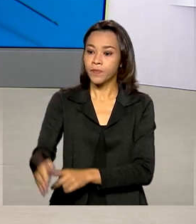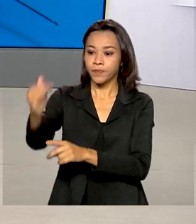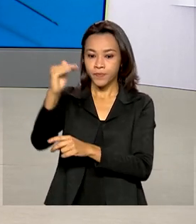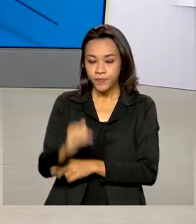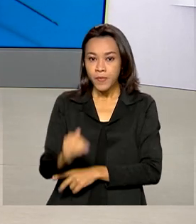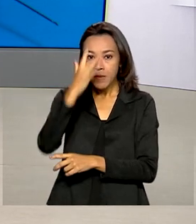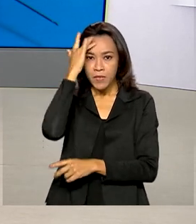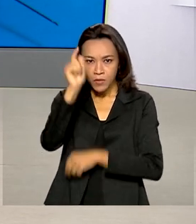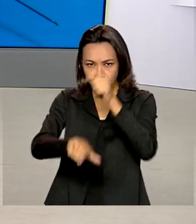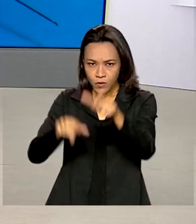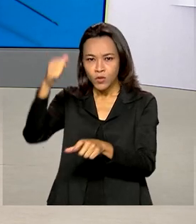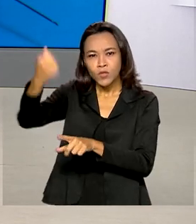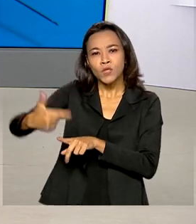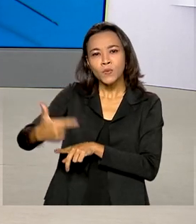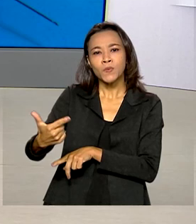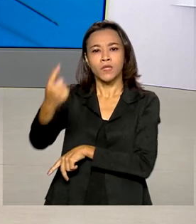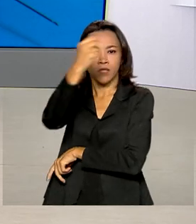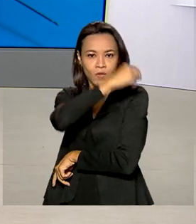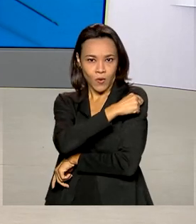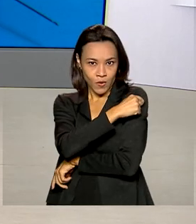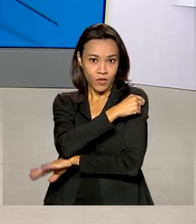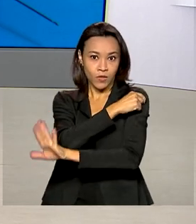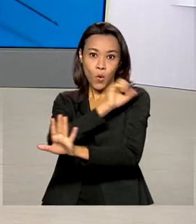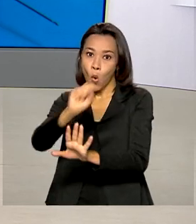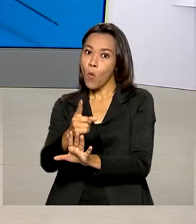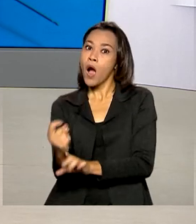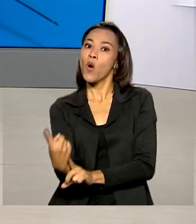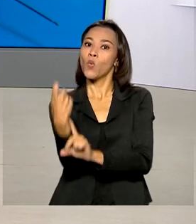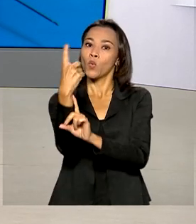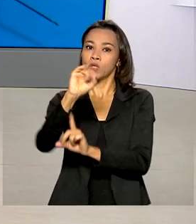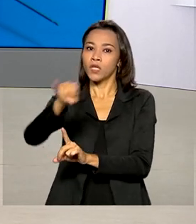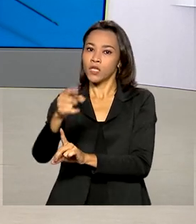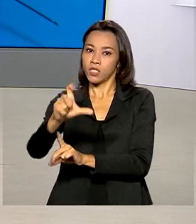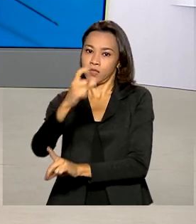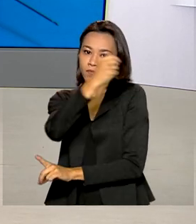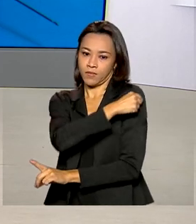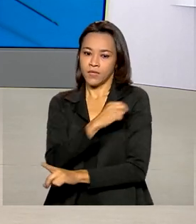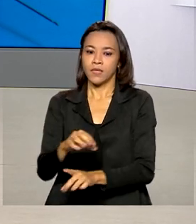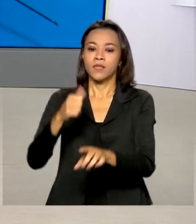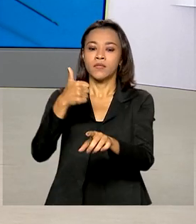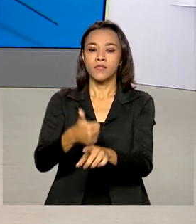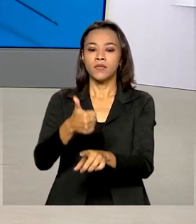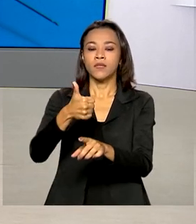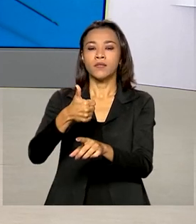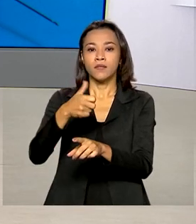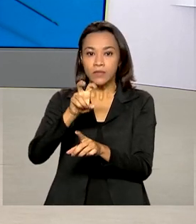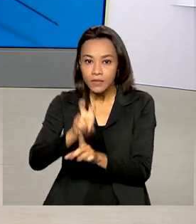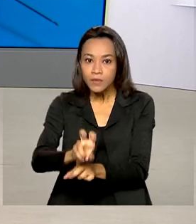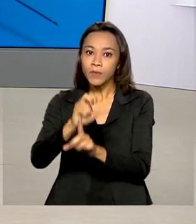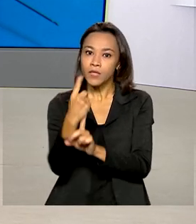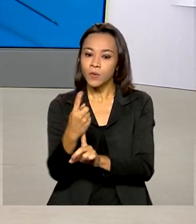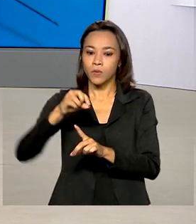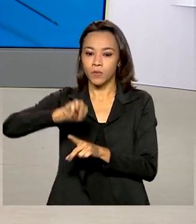brasileiros que tomaram as duas doses da vacina ou dose única é de 51.152.090.